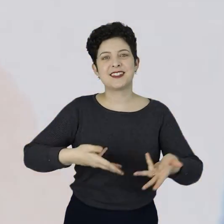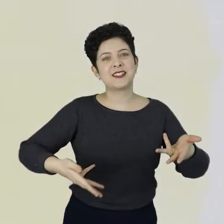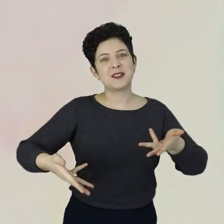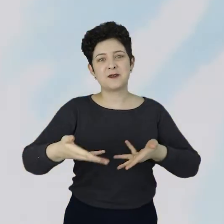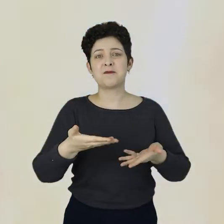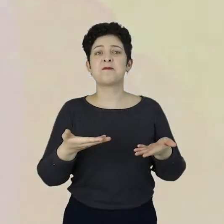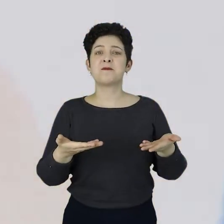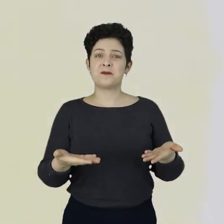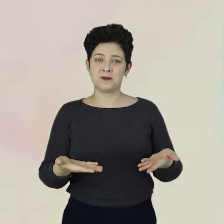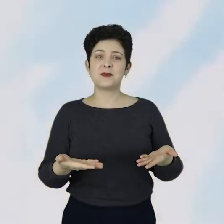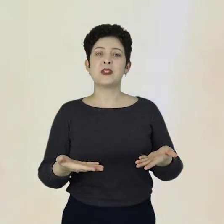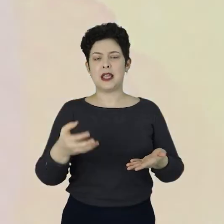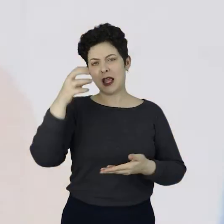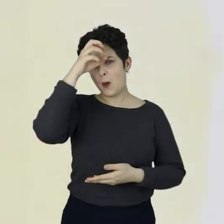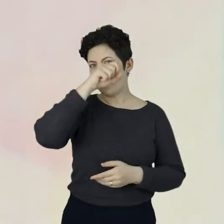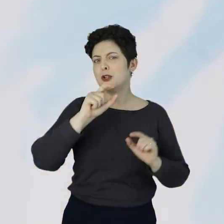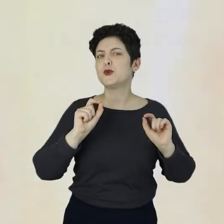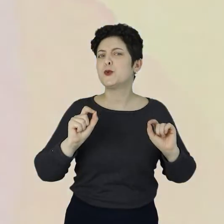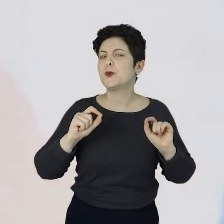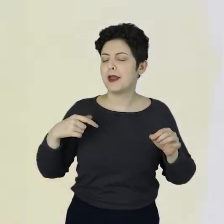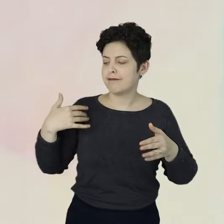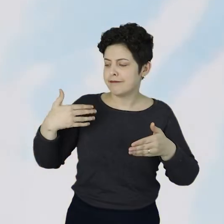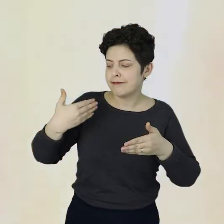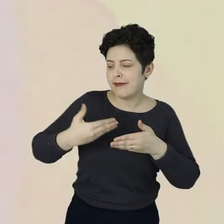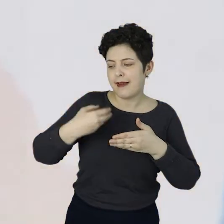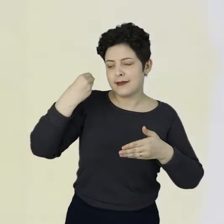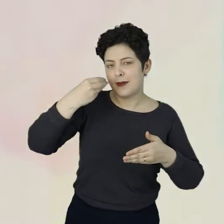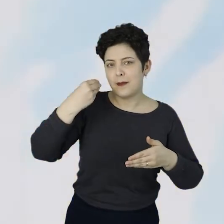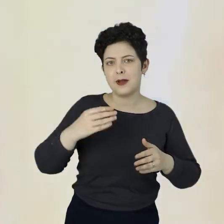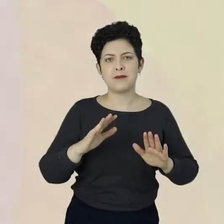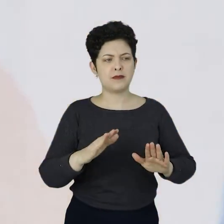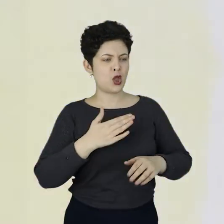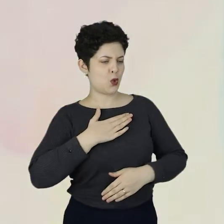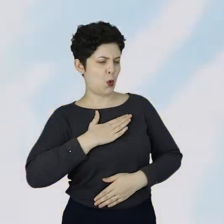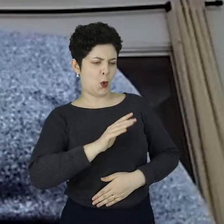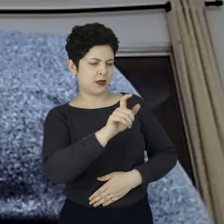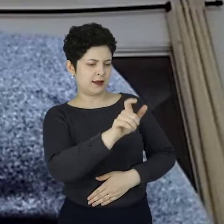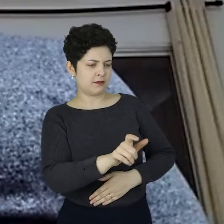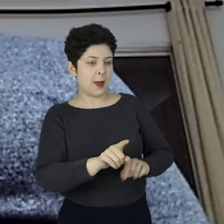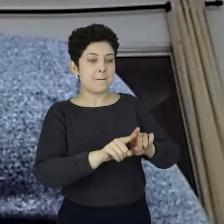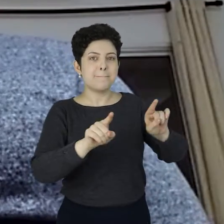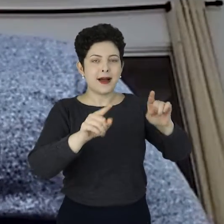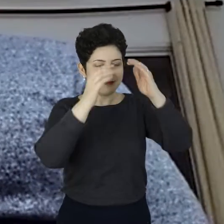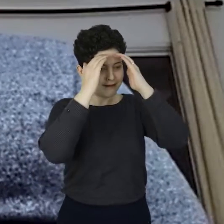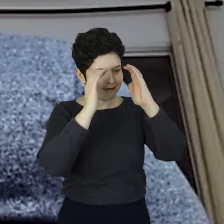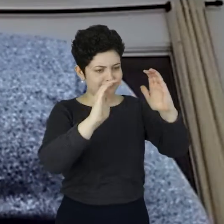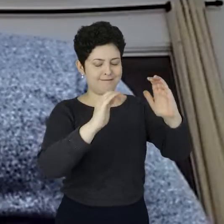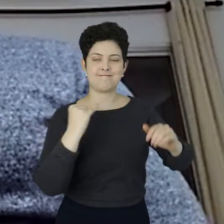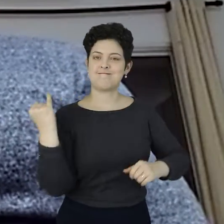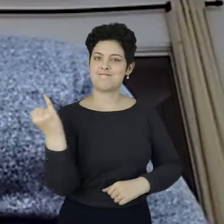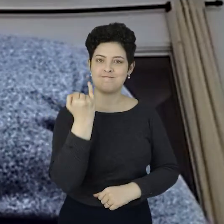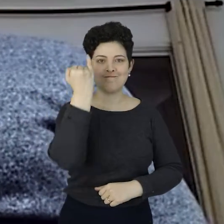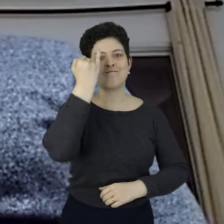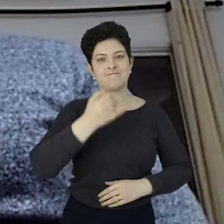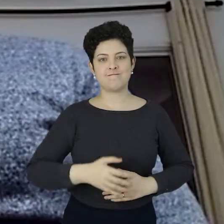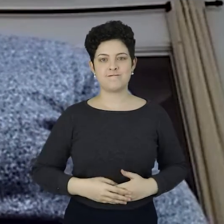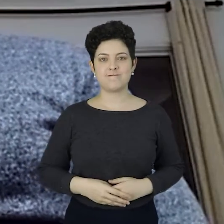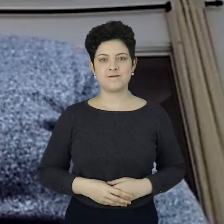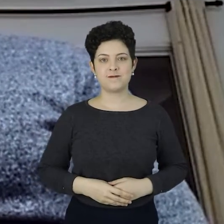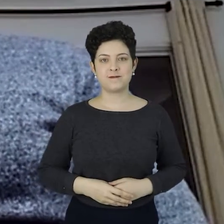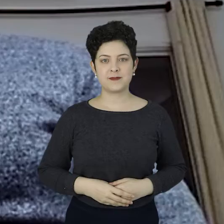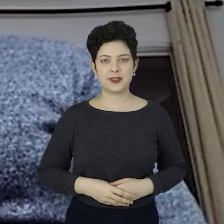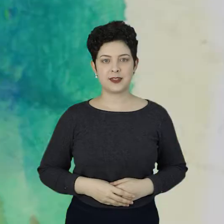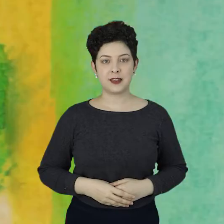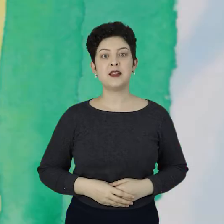outras. Porque uma coisa que eu aprendi na vida, você pode não gostar de uma pessoa, mas o respeito é